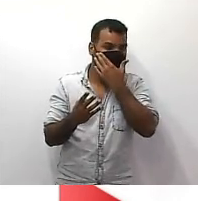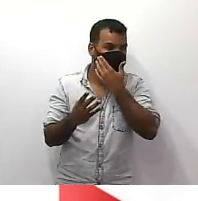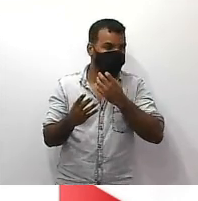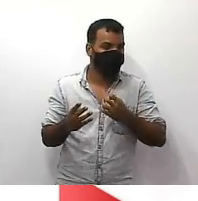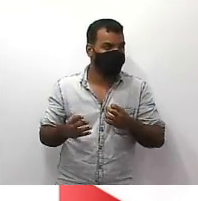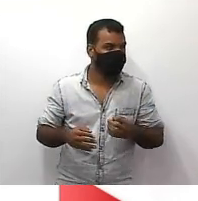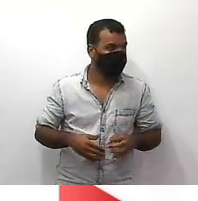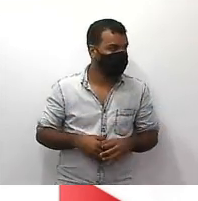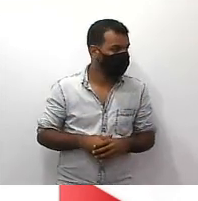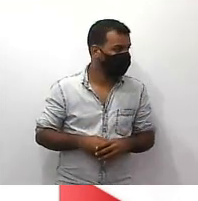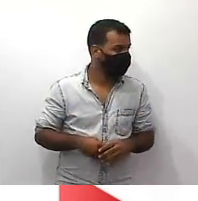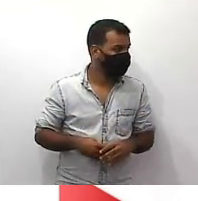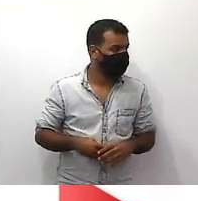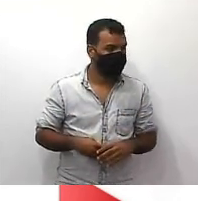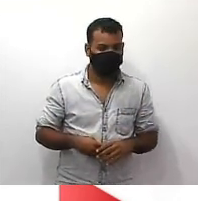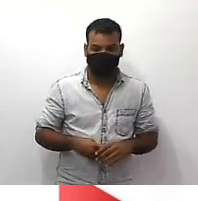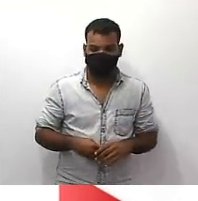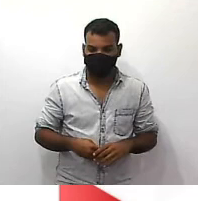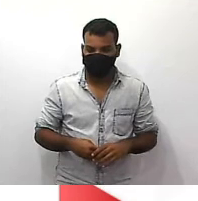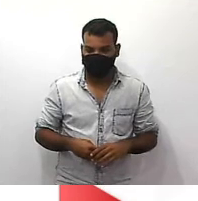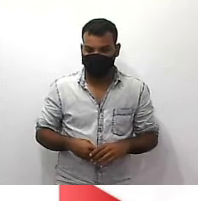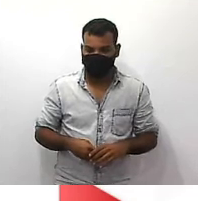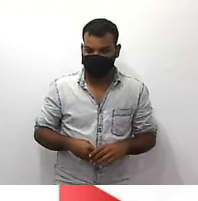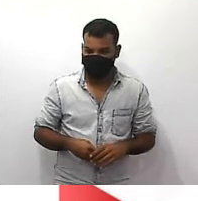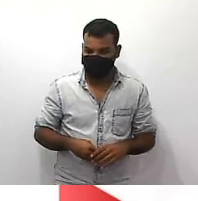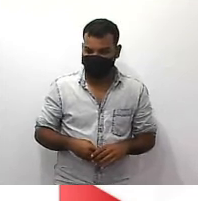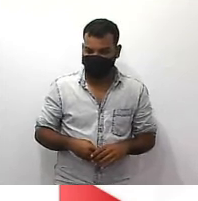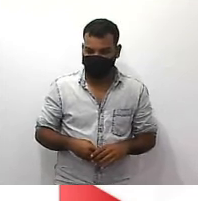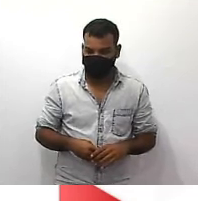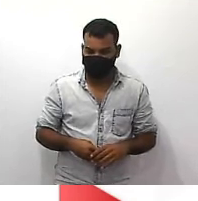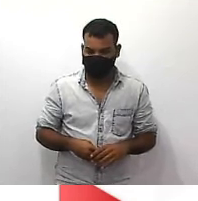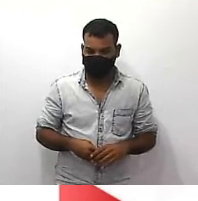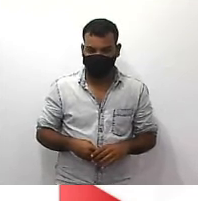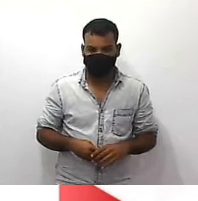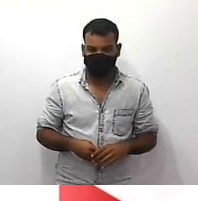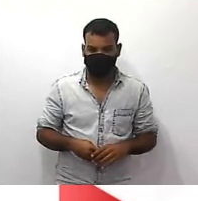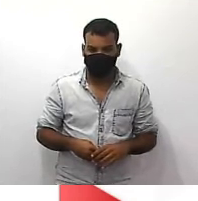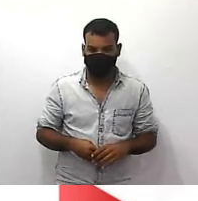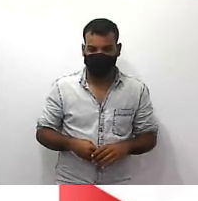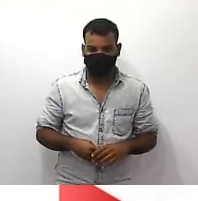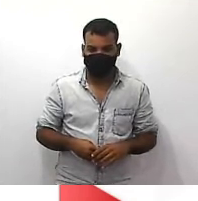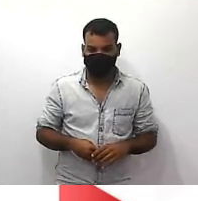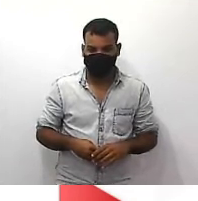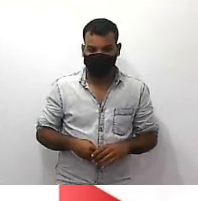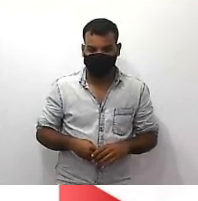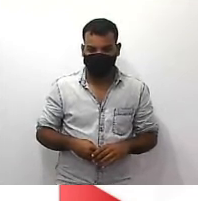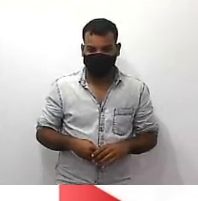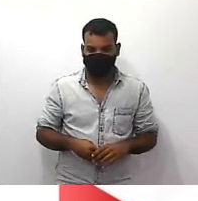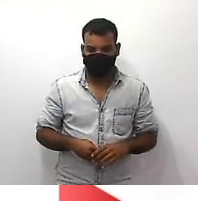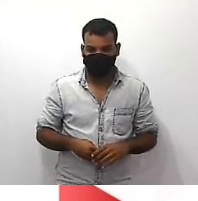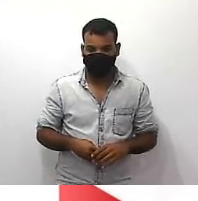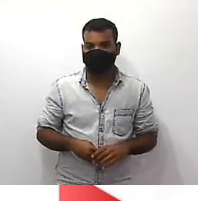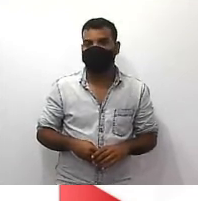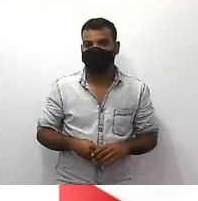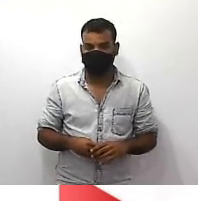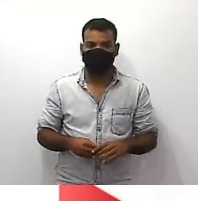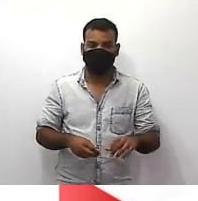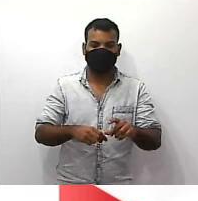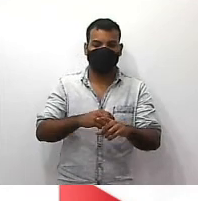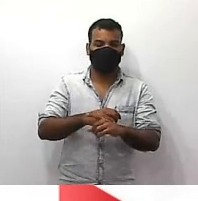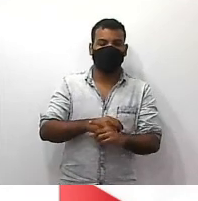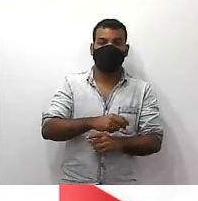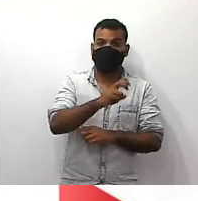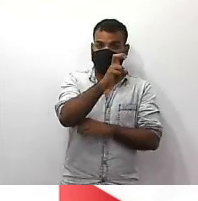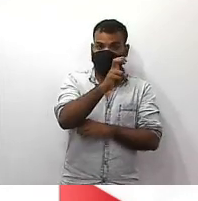isso vou te dar a dica agora segue comigo tá 5 mais um quarto eu posso fazer dessa seguinte